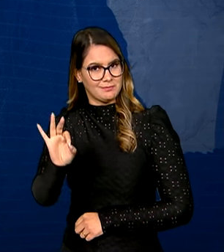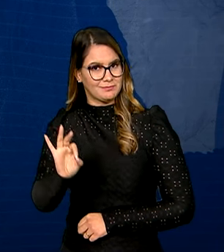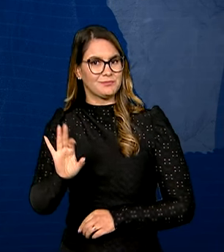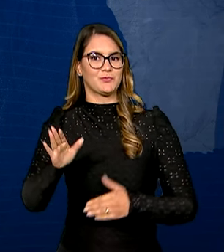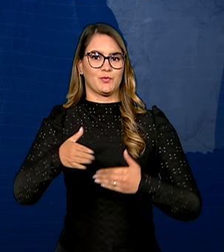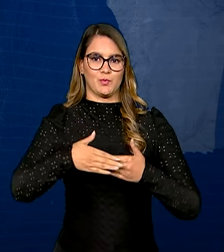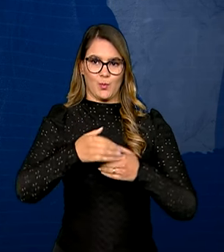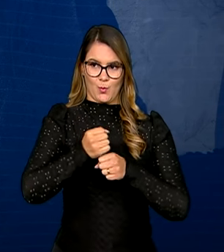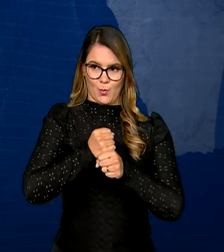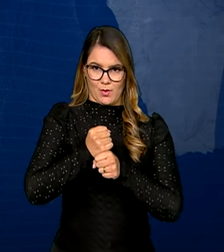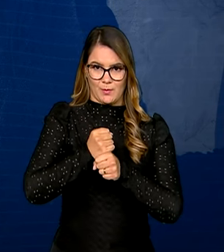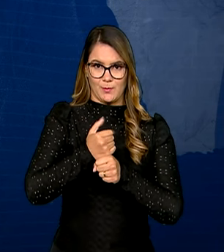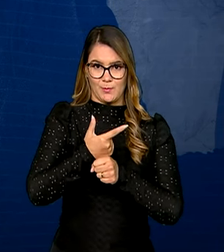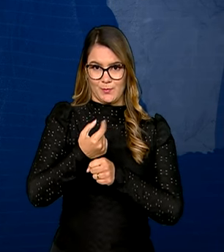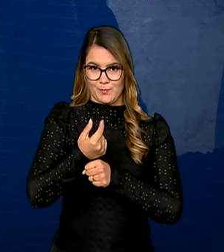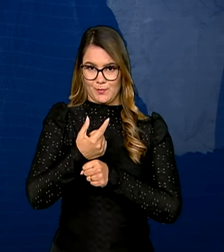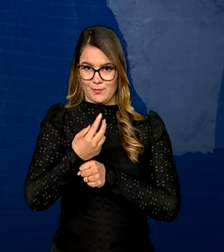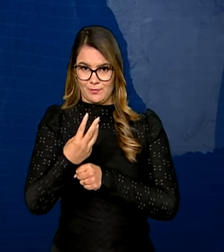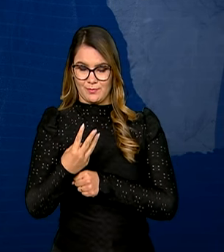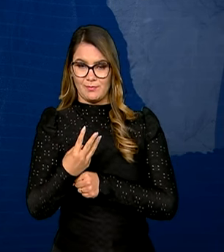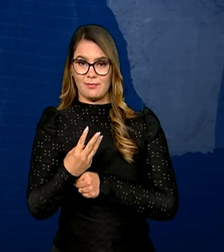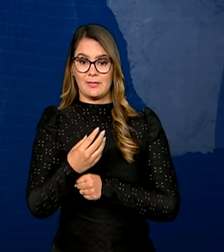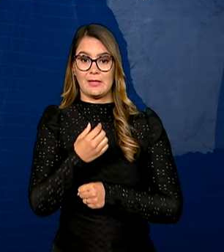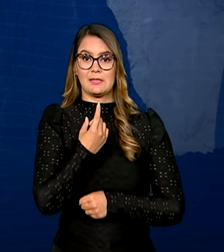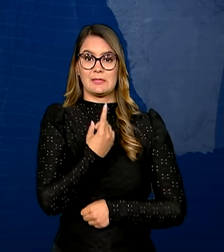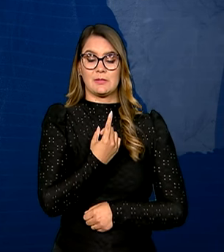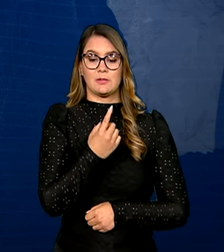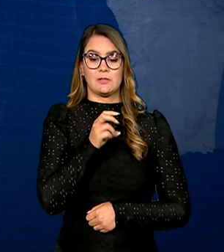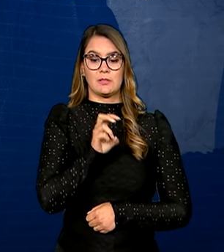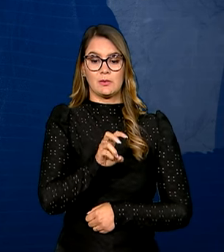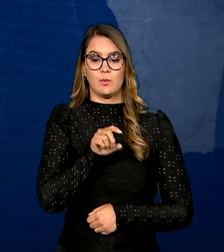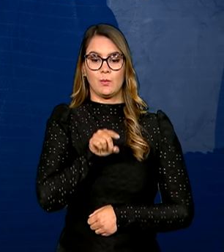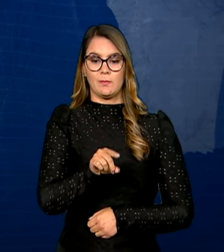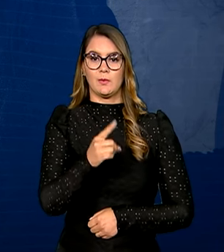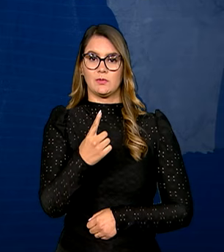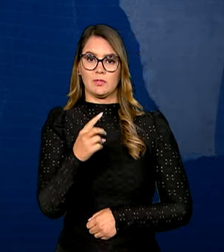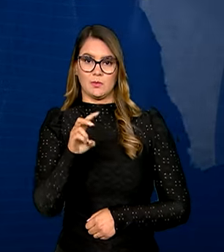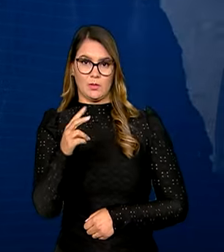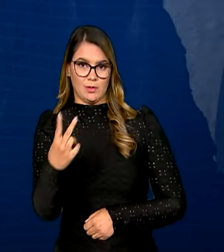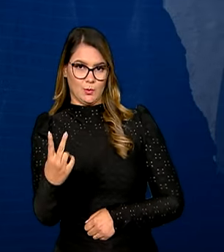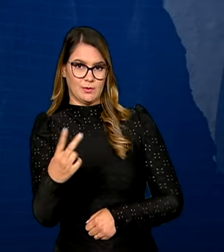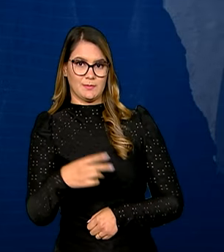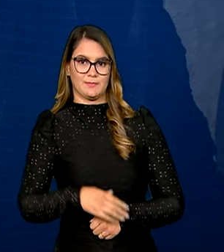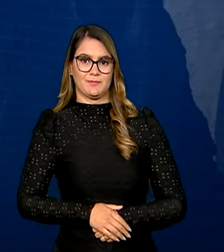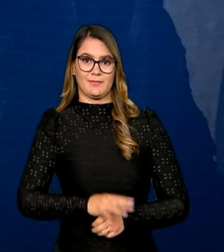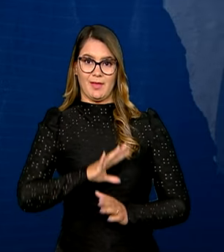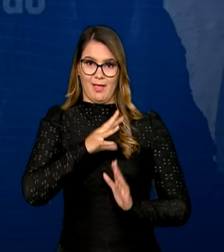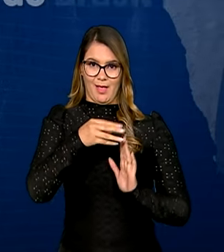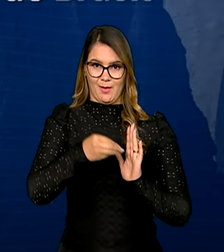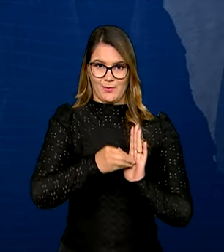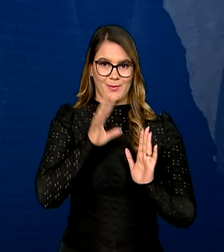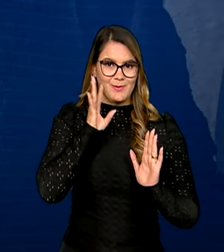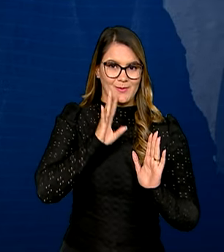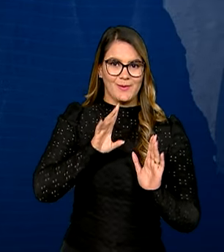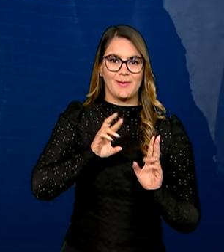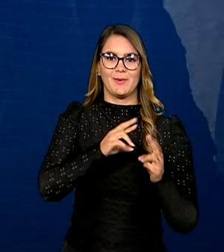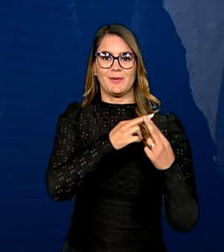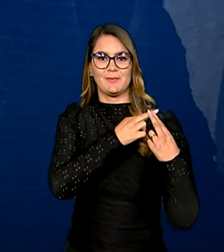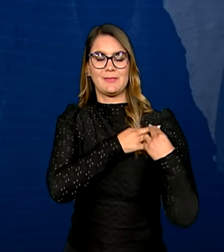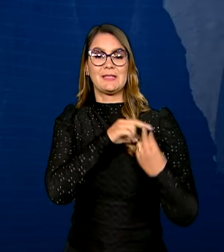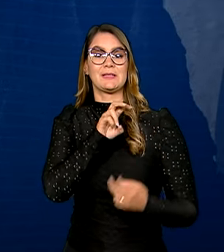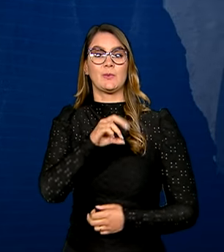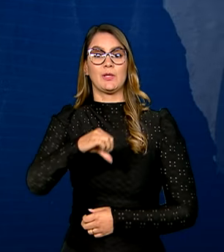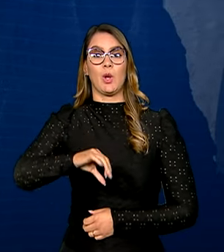fechou o ano de 2023 em 5.152 quilômetros quadrados. A Amazônia Legal é responsável por 59